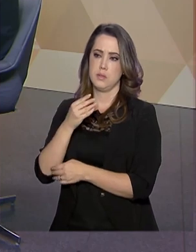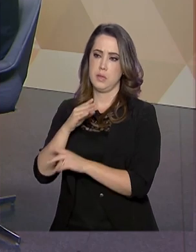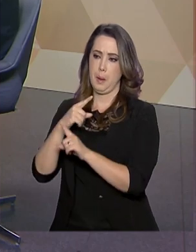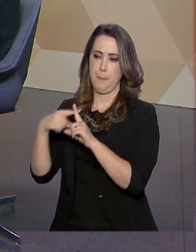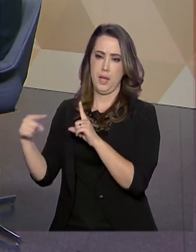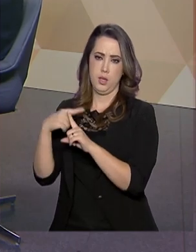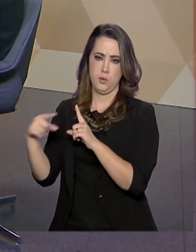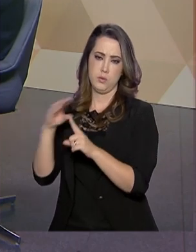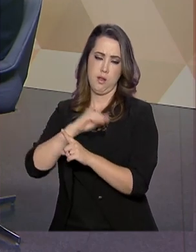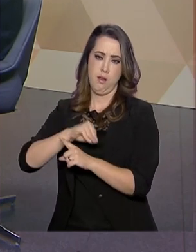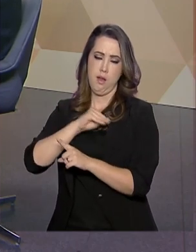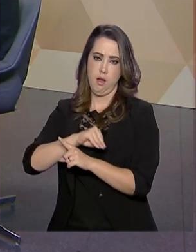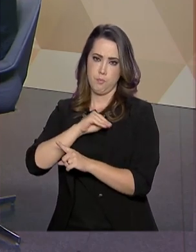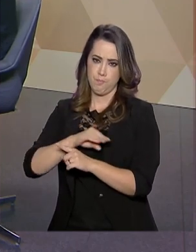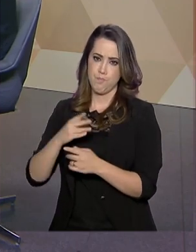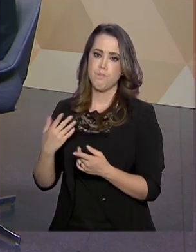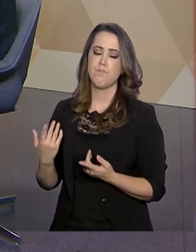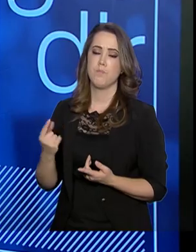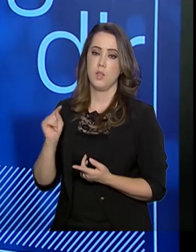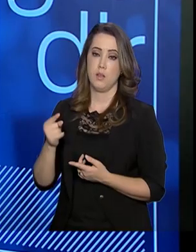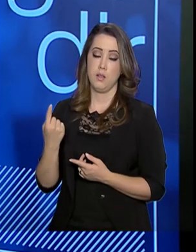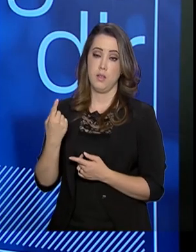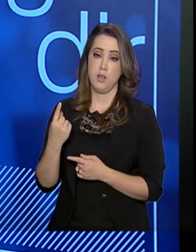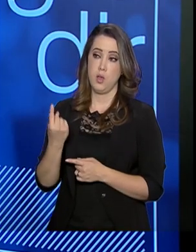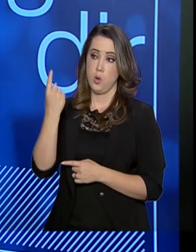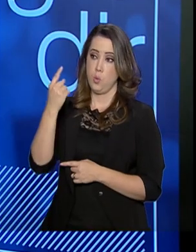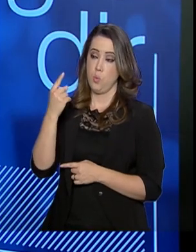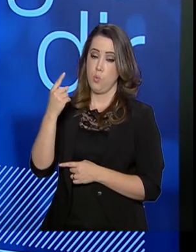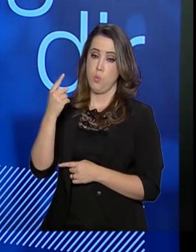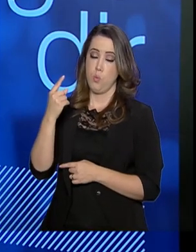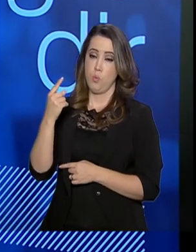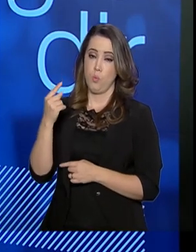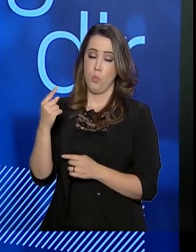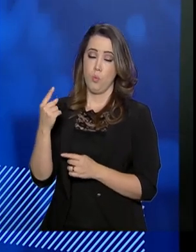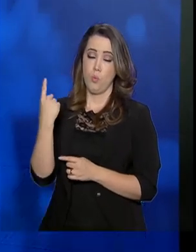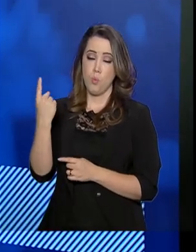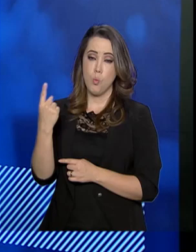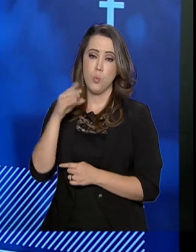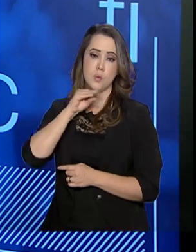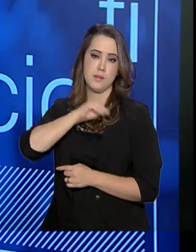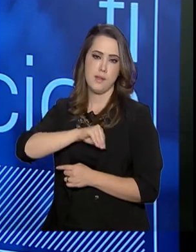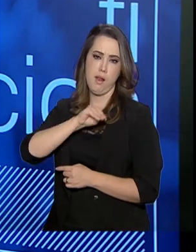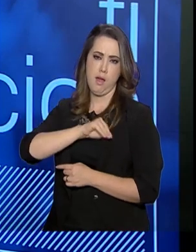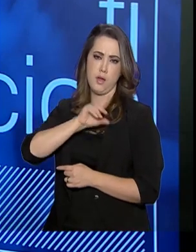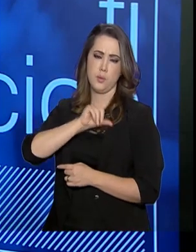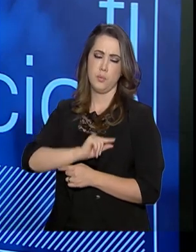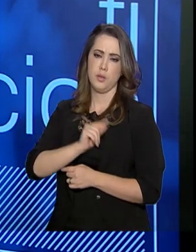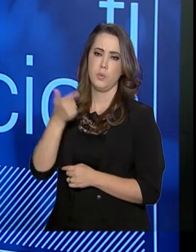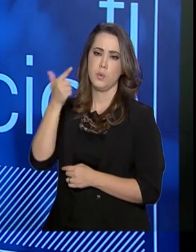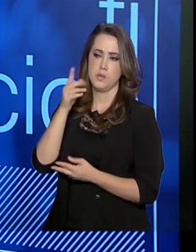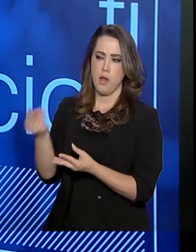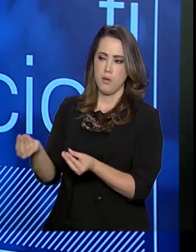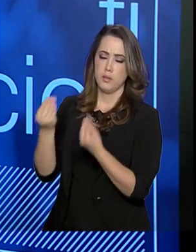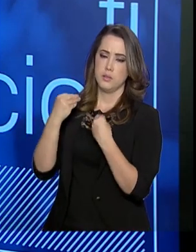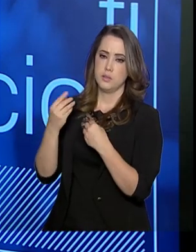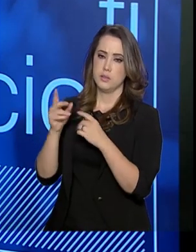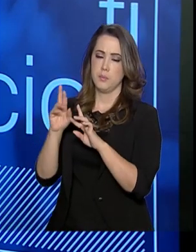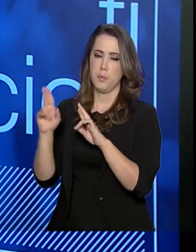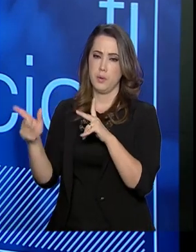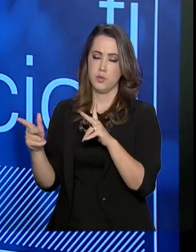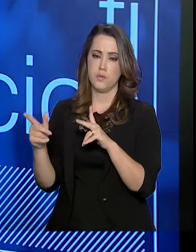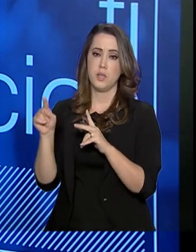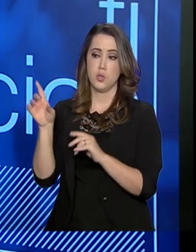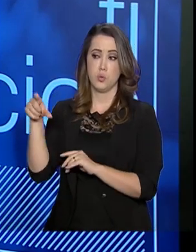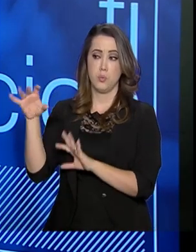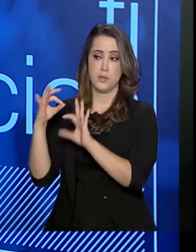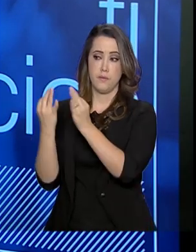mínimo. Então, assim, é um salário mínimo que recebe. O BPC é diferente do Bolsa Família, que o benefício começa com